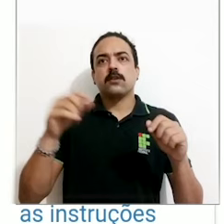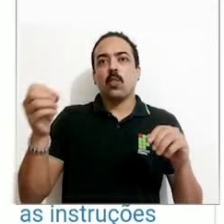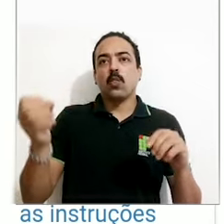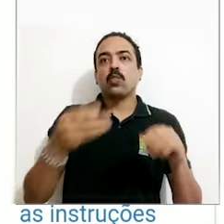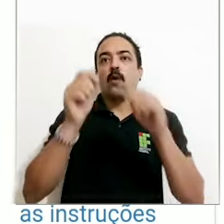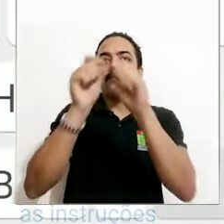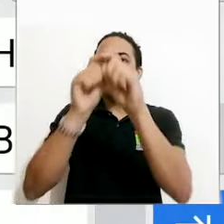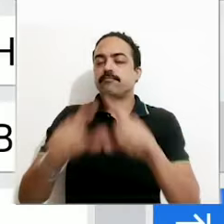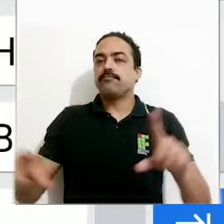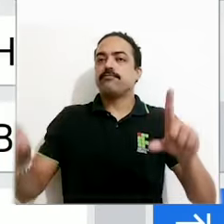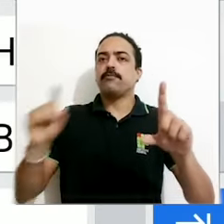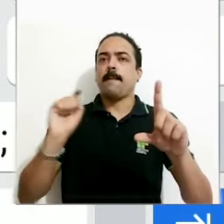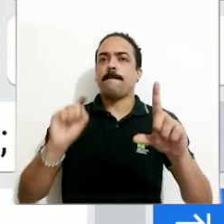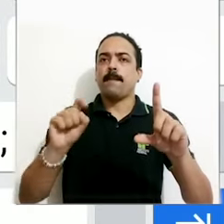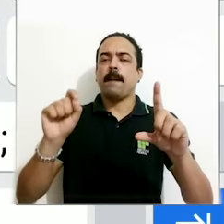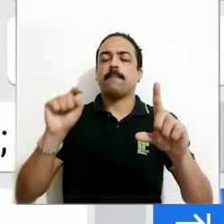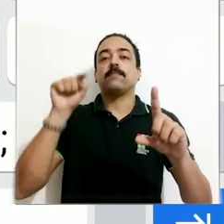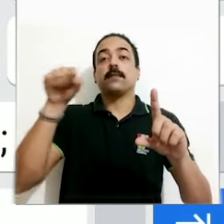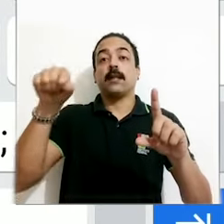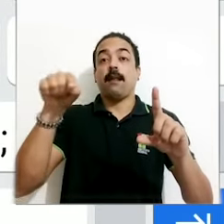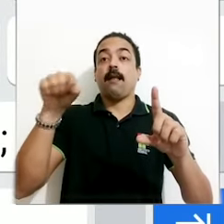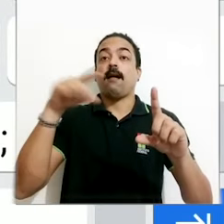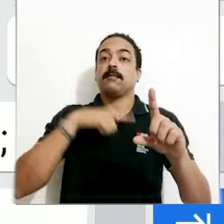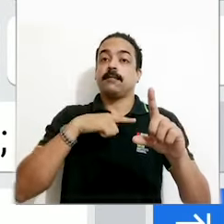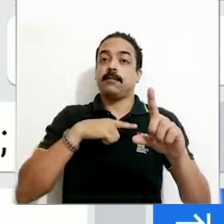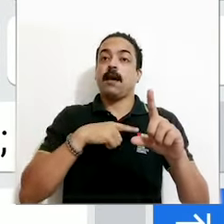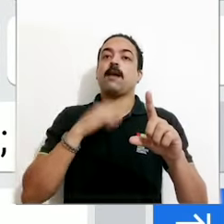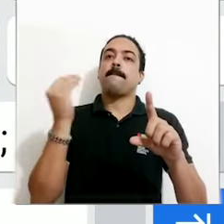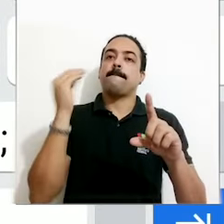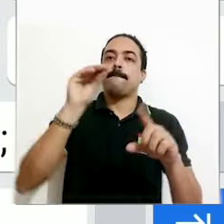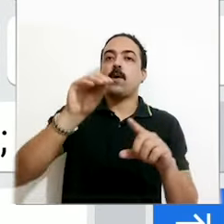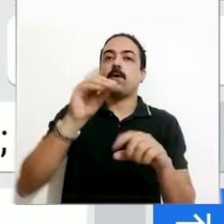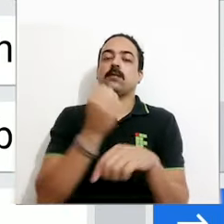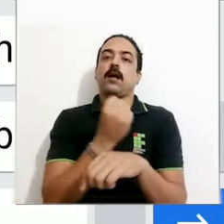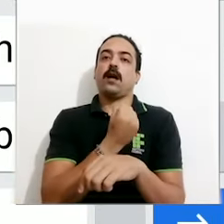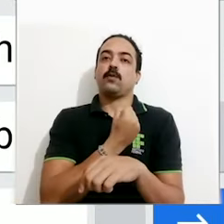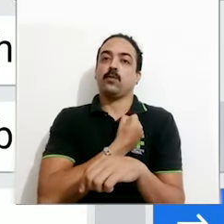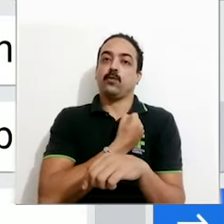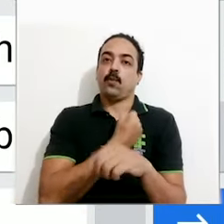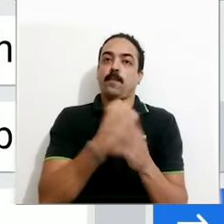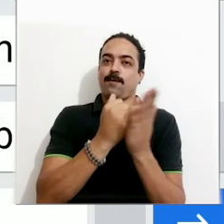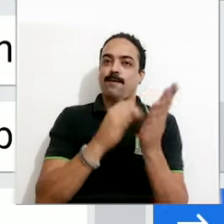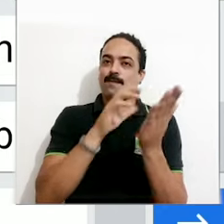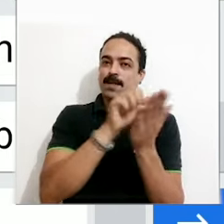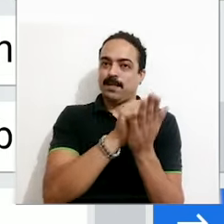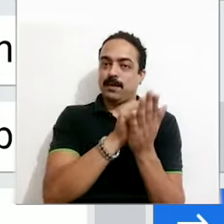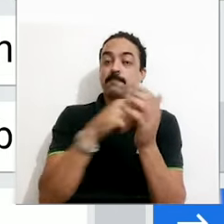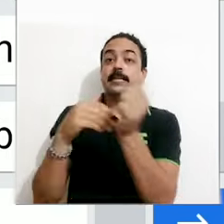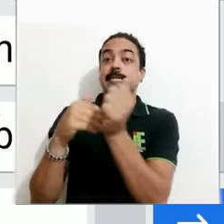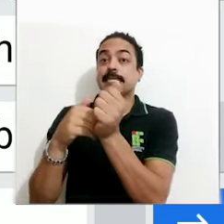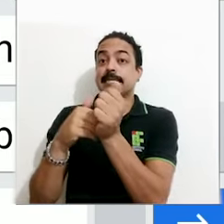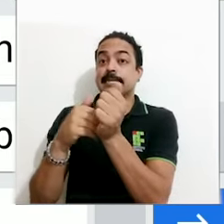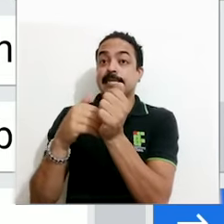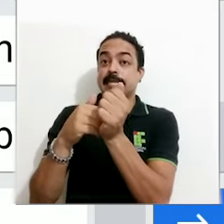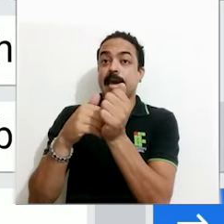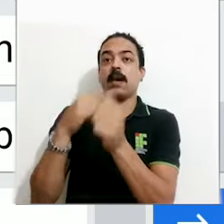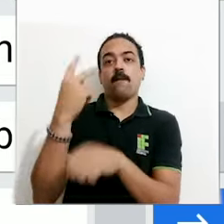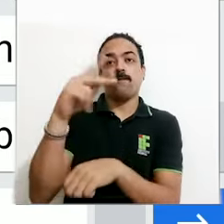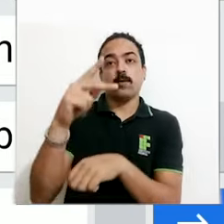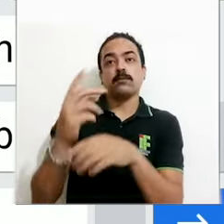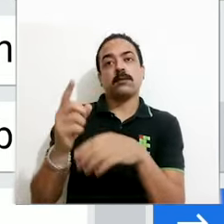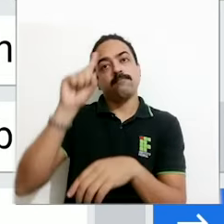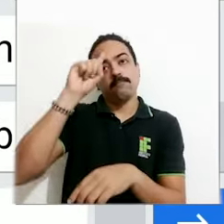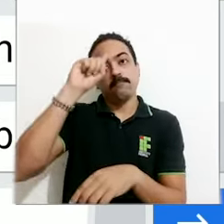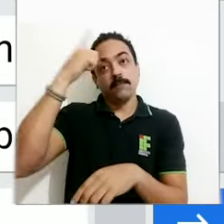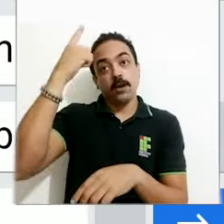CISAI. No login, você deve informar o seu número de matrícula. E na senha, você deve informar a senha criada